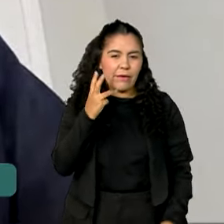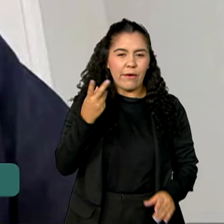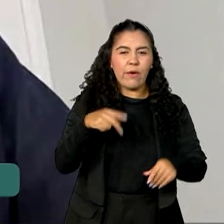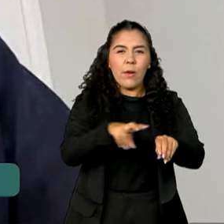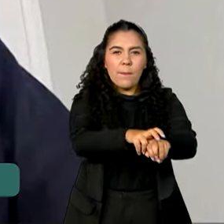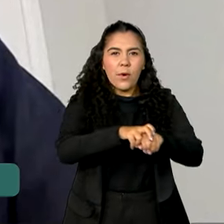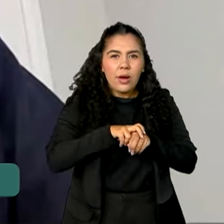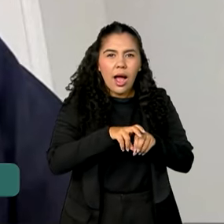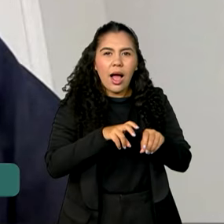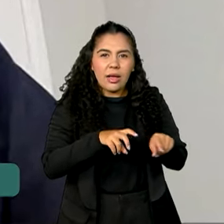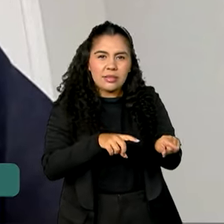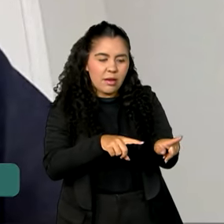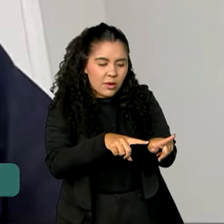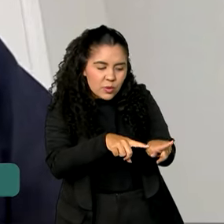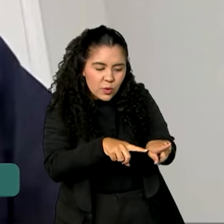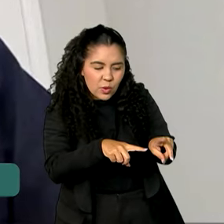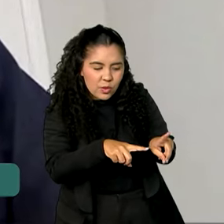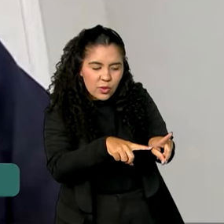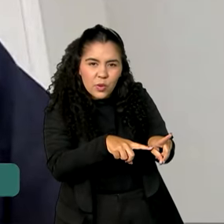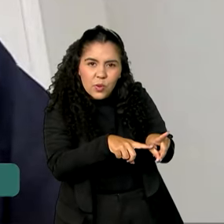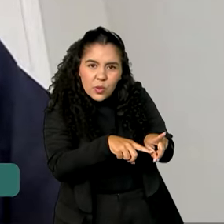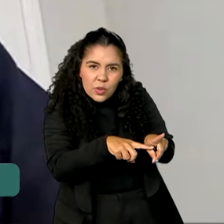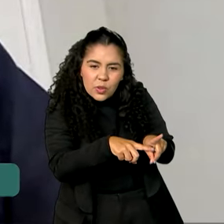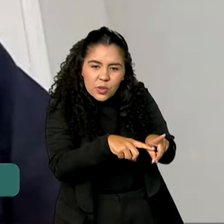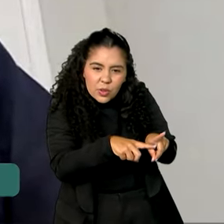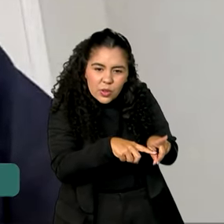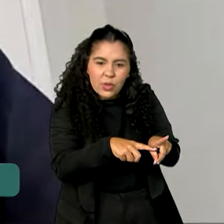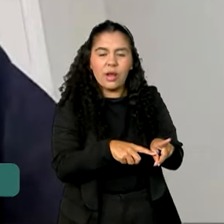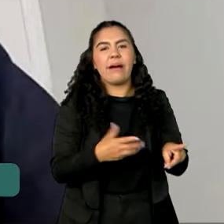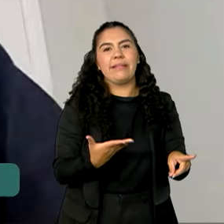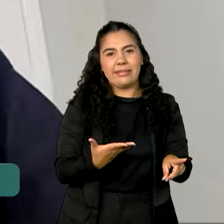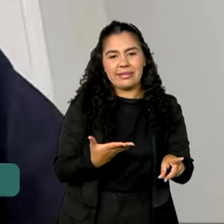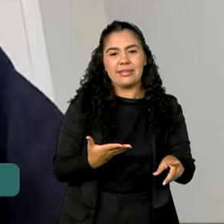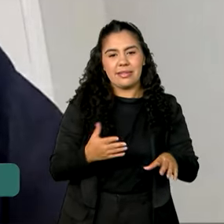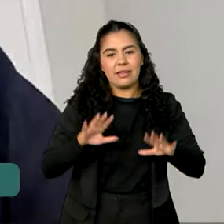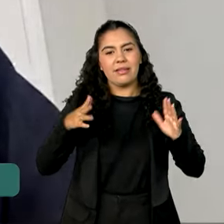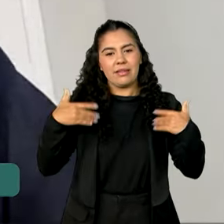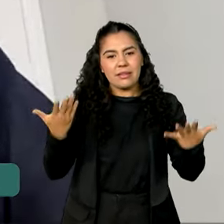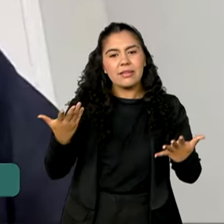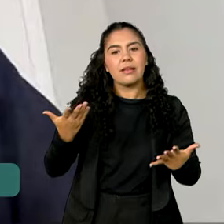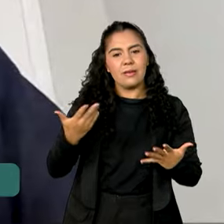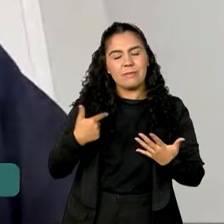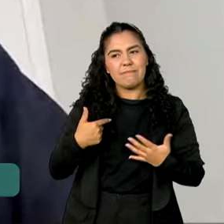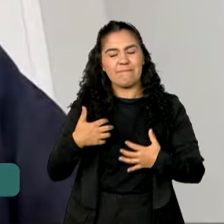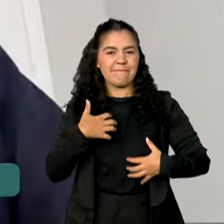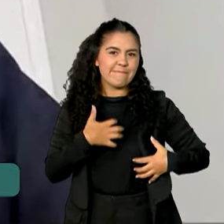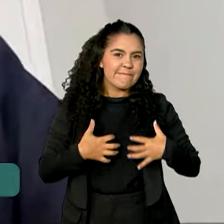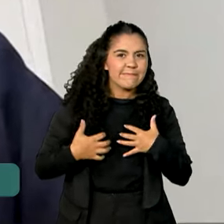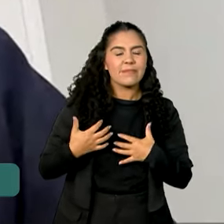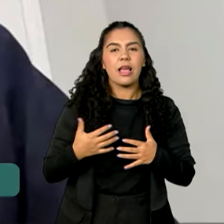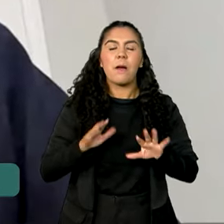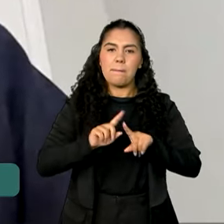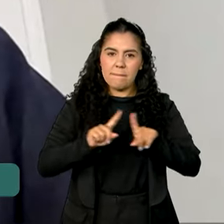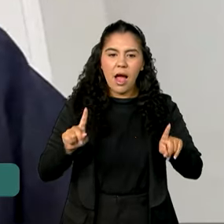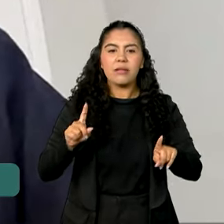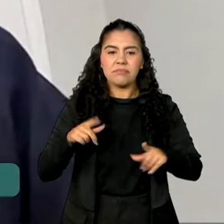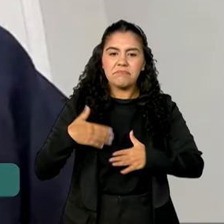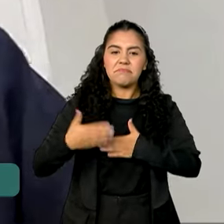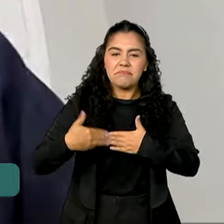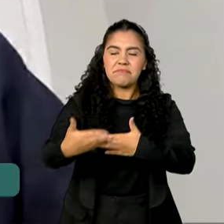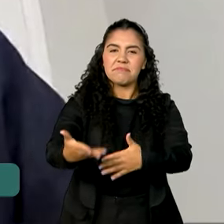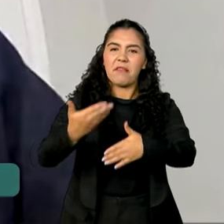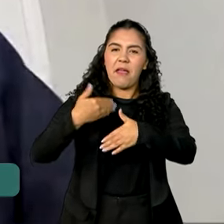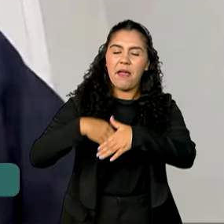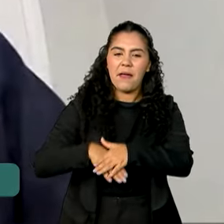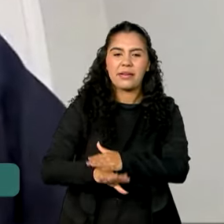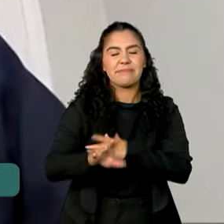retal, né? Eu, por exemplo, nunca vi meu pai fazer esse exame, nunca vi falar sobre isso. Mas depois é